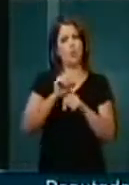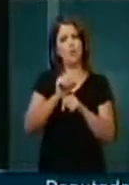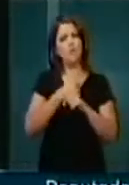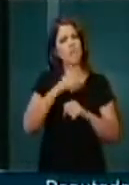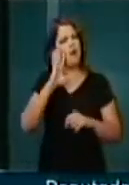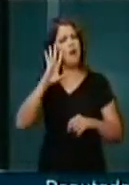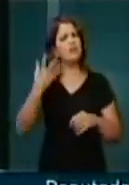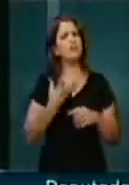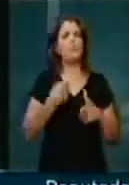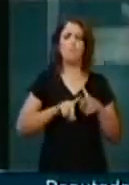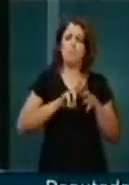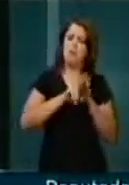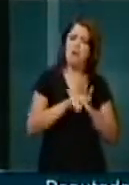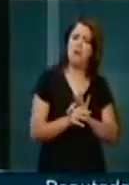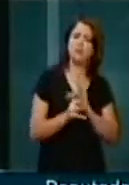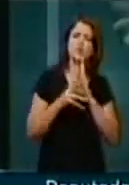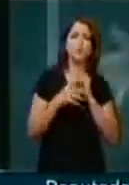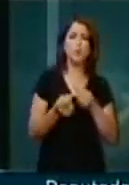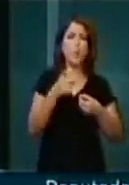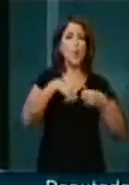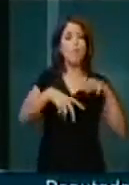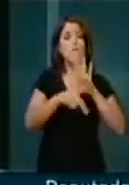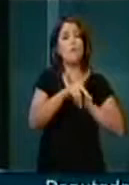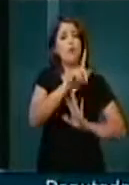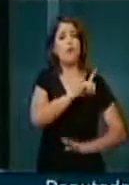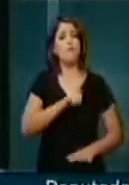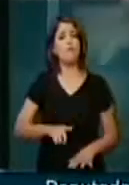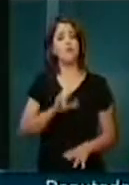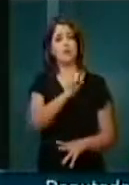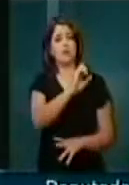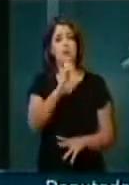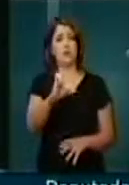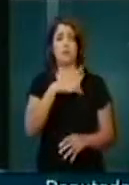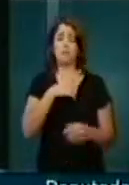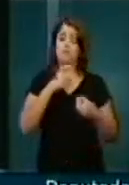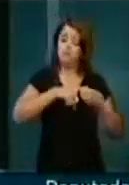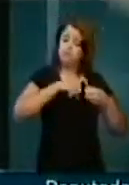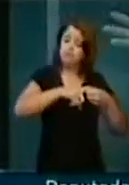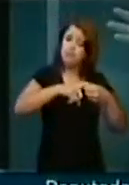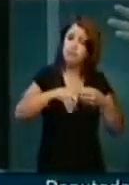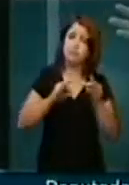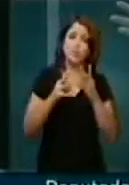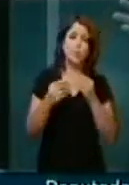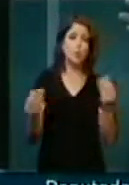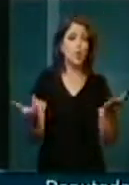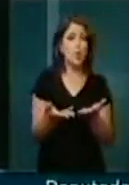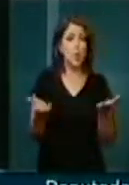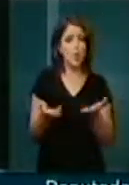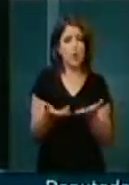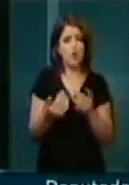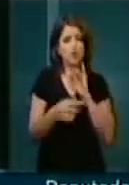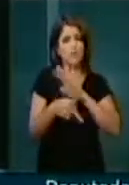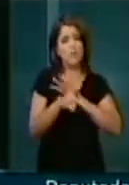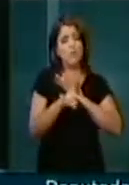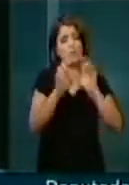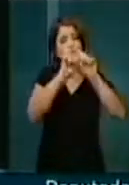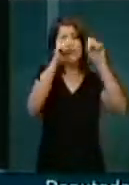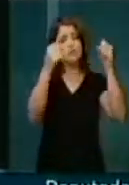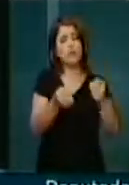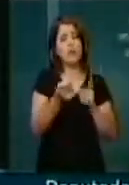providências em convênio com o governo de Santa Catarina, com parceria. Hoje, o sistema